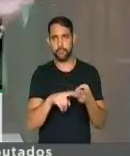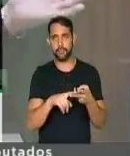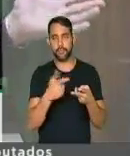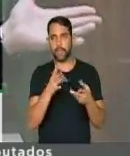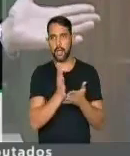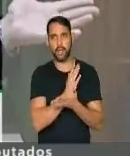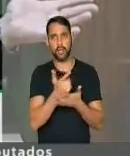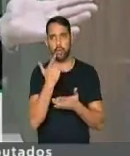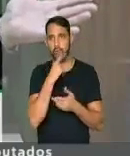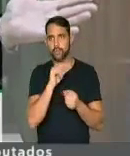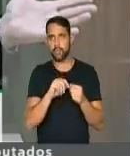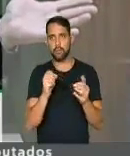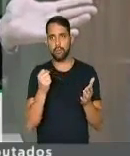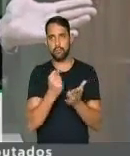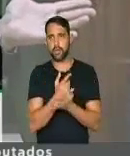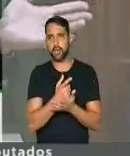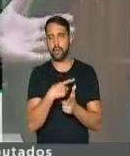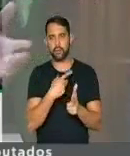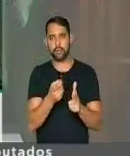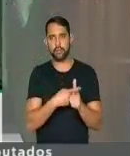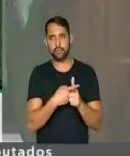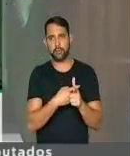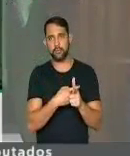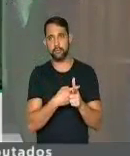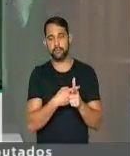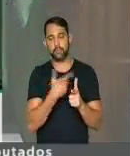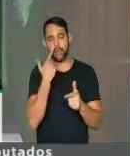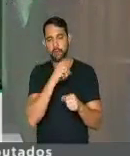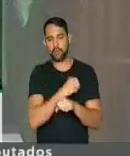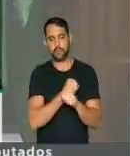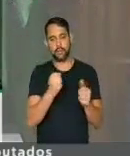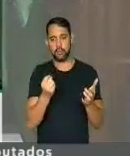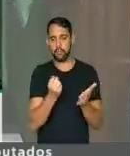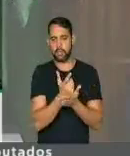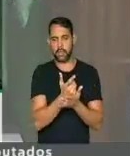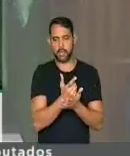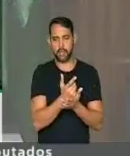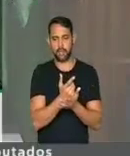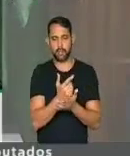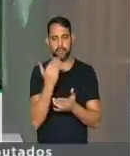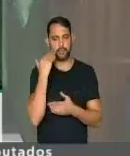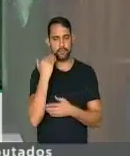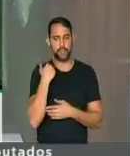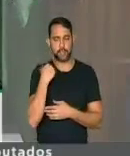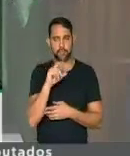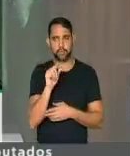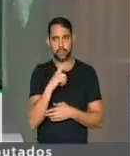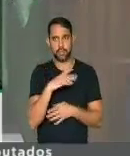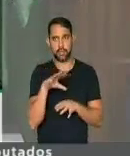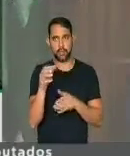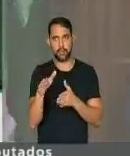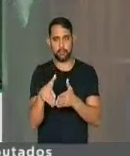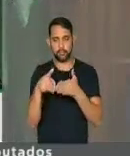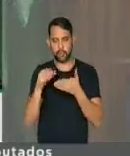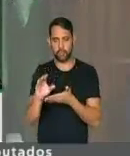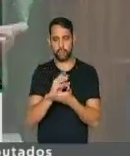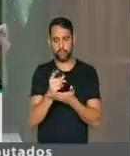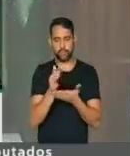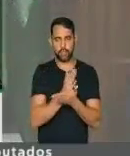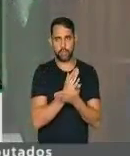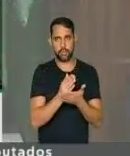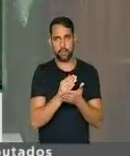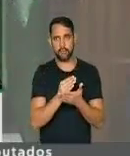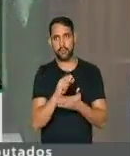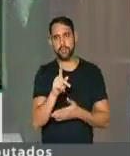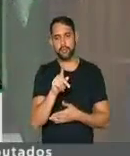ela não conseguiu mais pagar o que se devia, não conseguiu pagar os bancos que ela pegou dinheiro, as